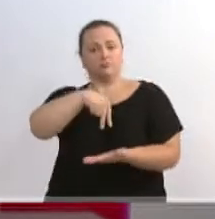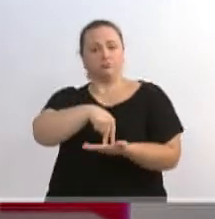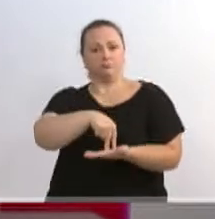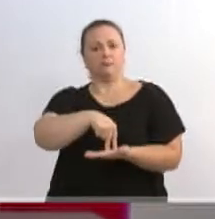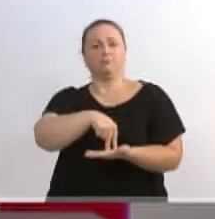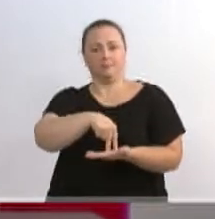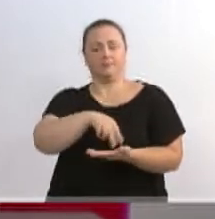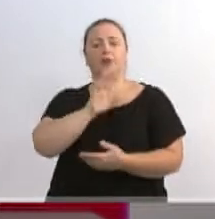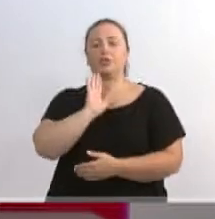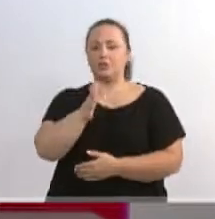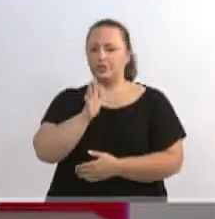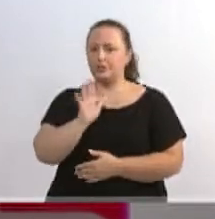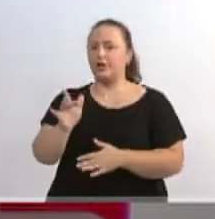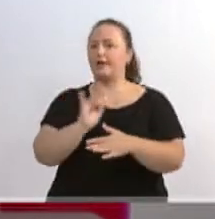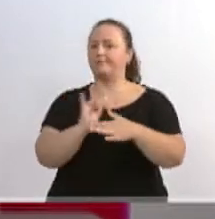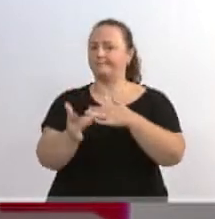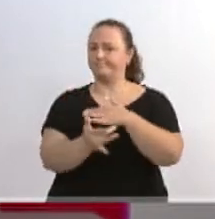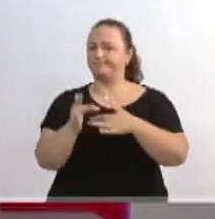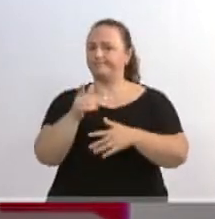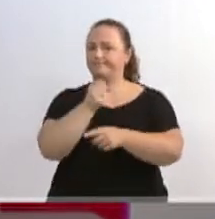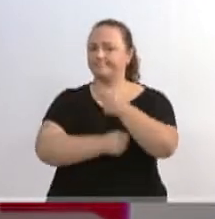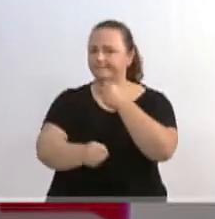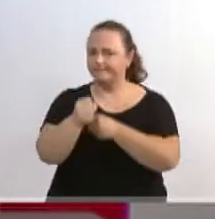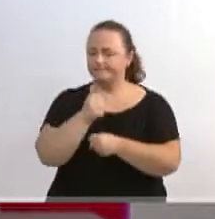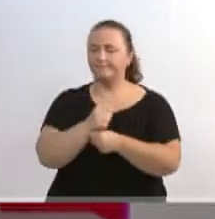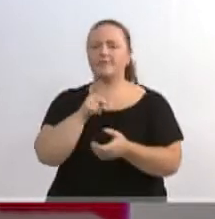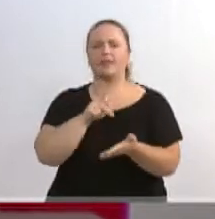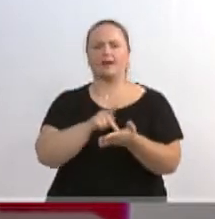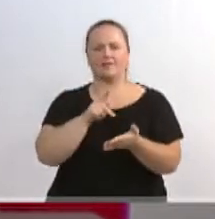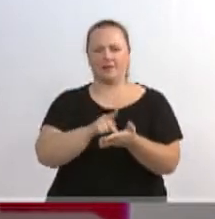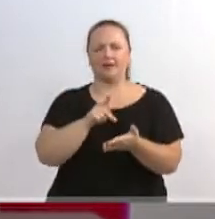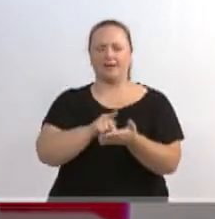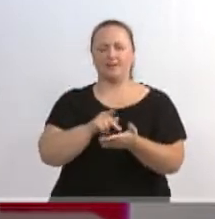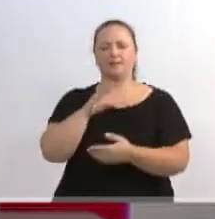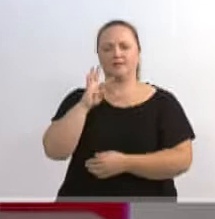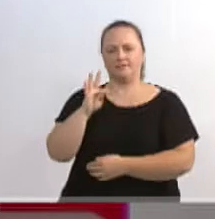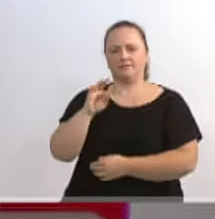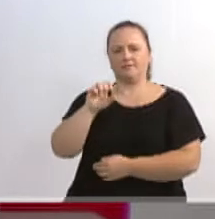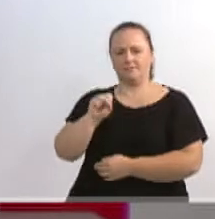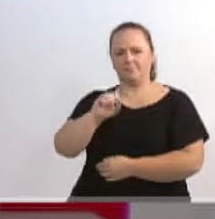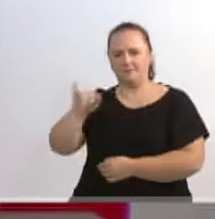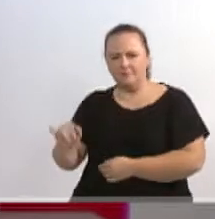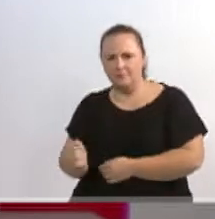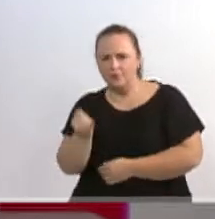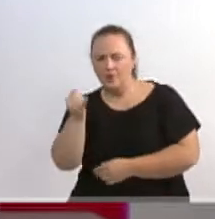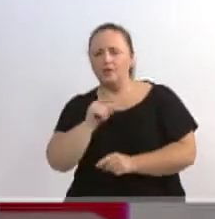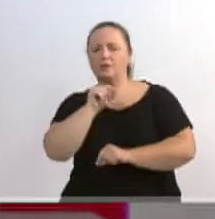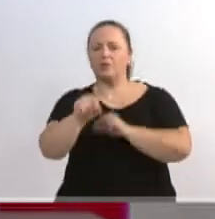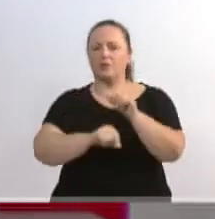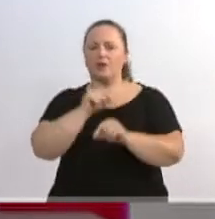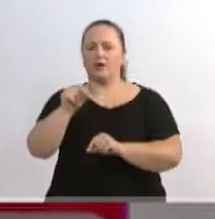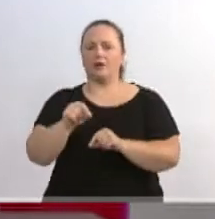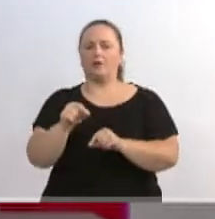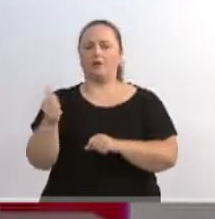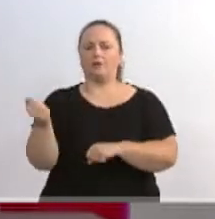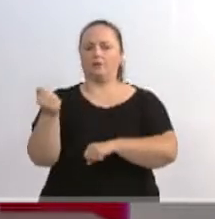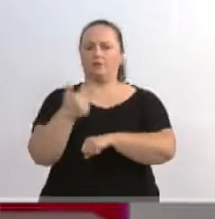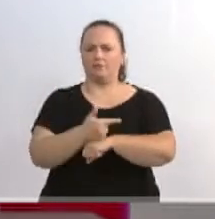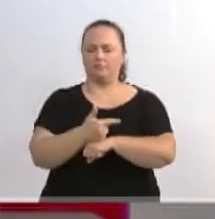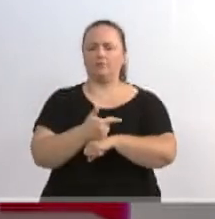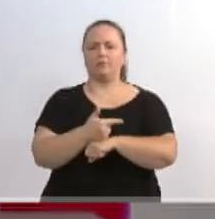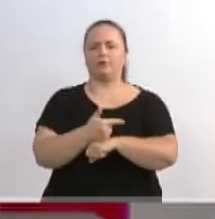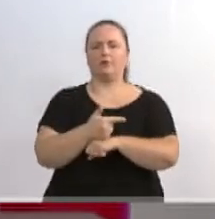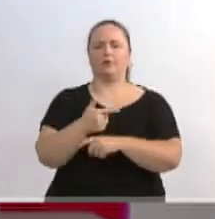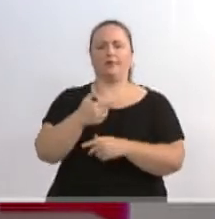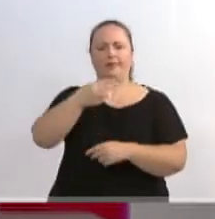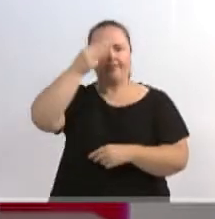como falei nas redes sociais ano passado, que, na verdade, o Tribunal Superior Eleitoral não fez a cassação da chapa Dilma e Temer como deveria